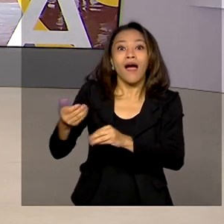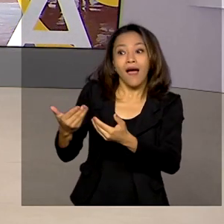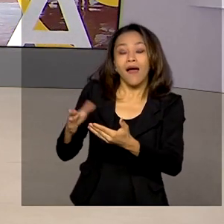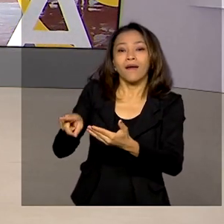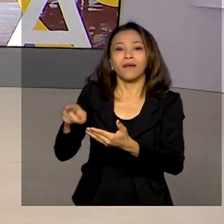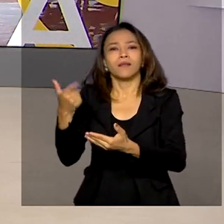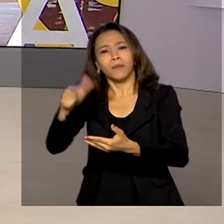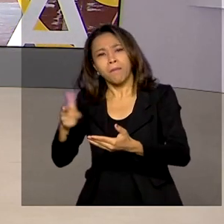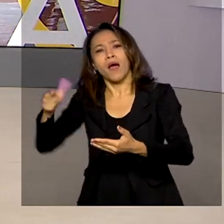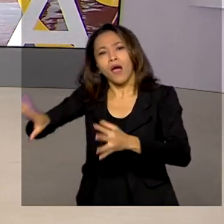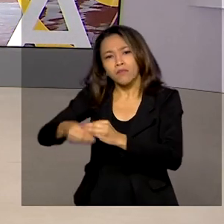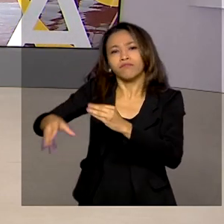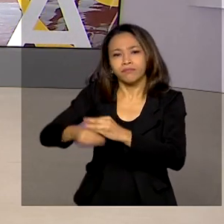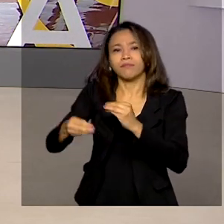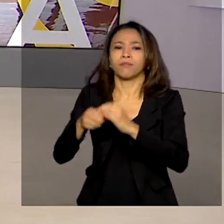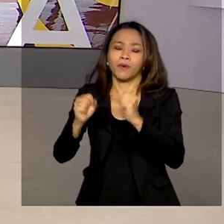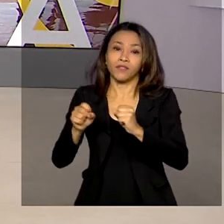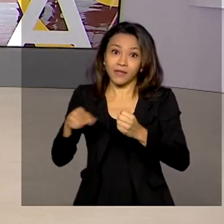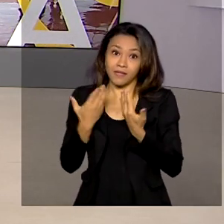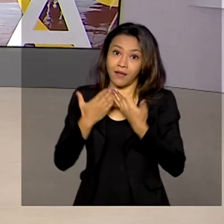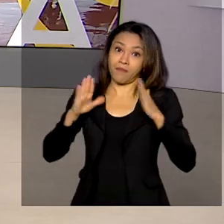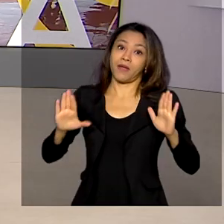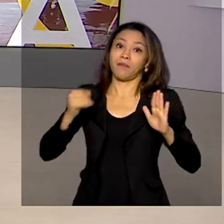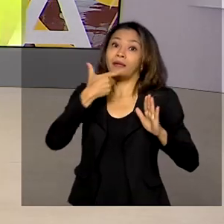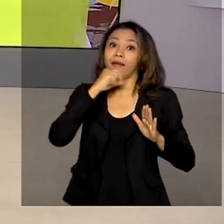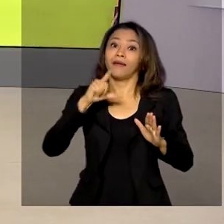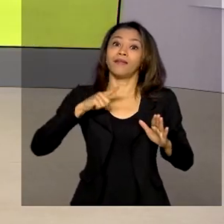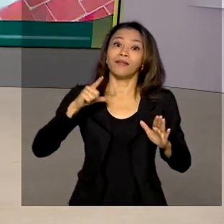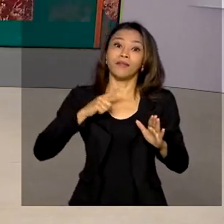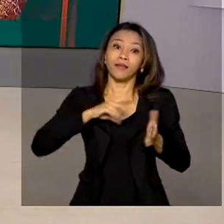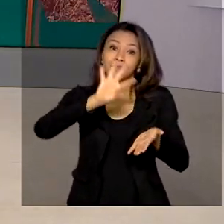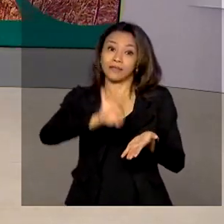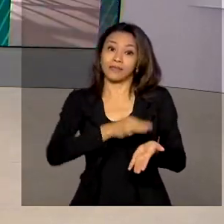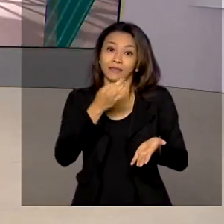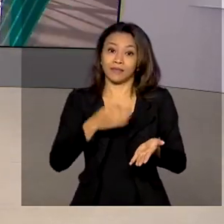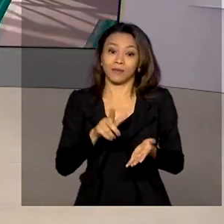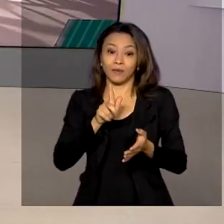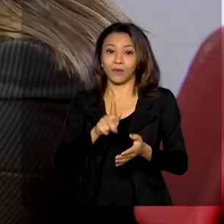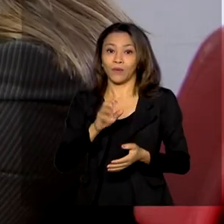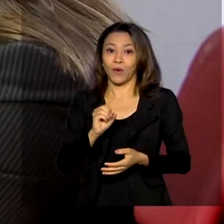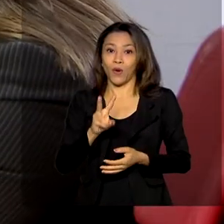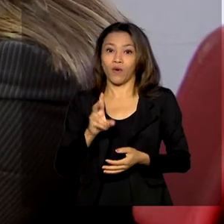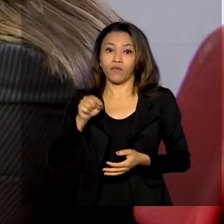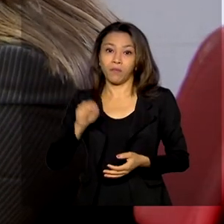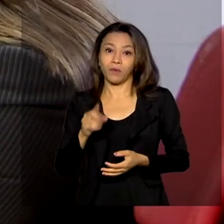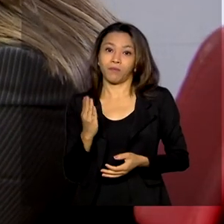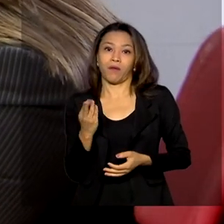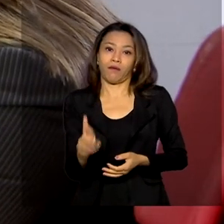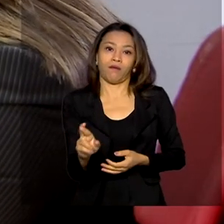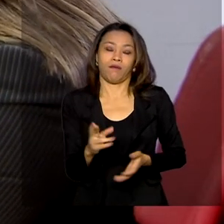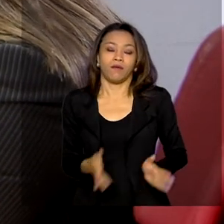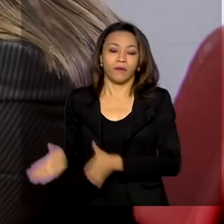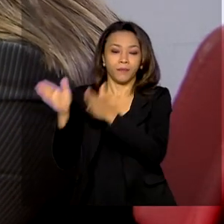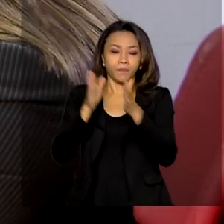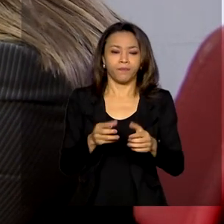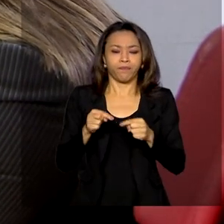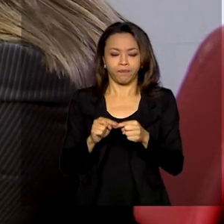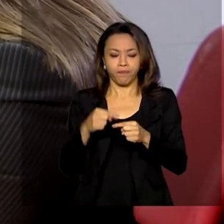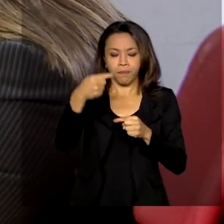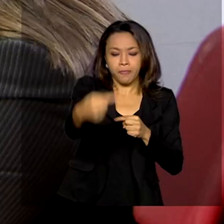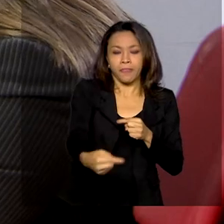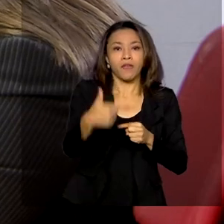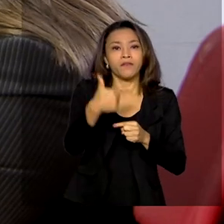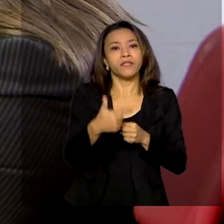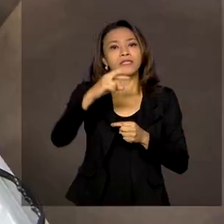quem tem cadastro na plataforma digital do governo, o gov.br. A partir do dia 25 de